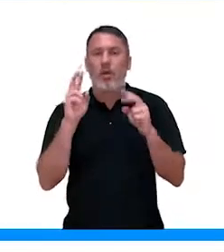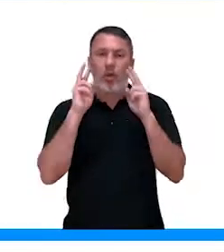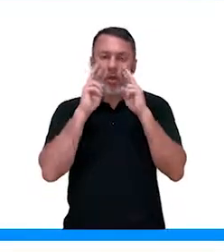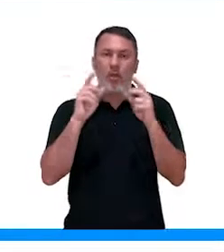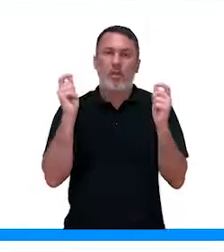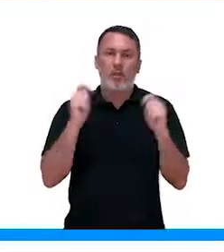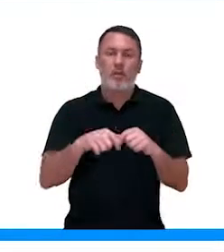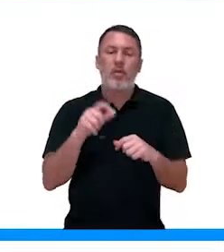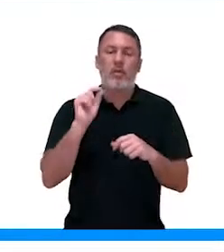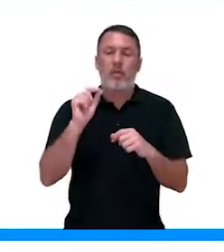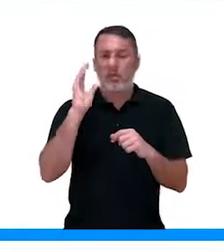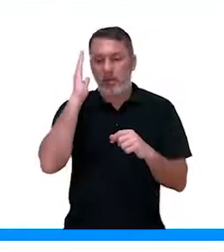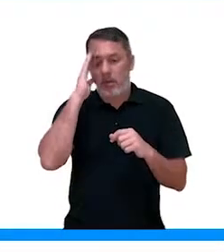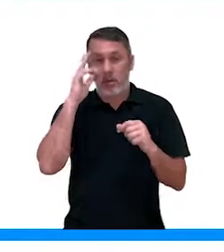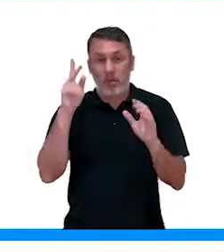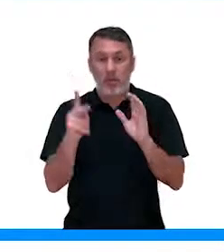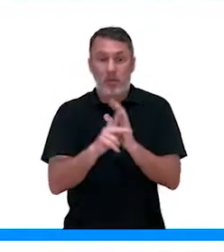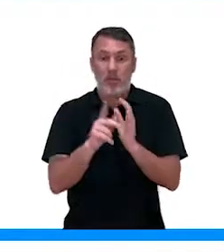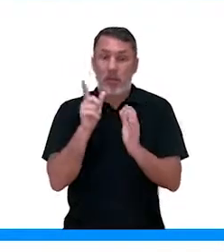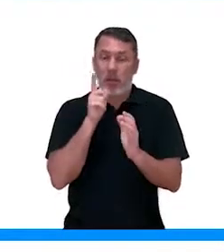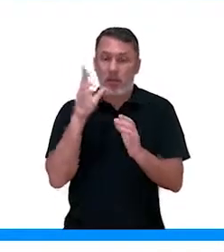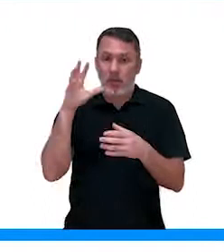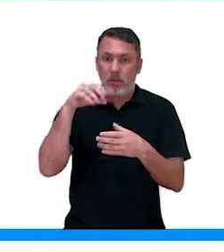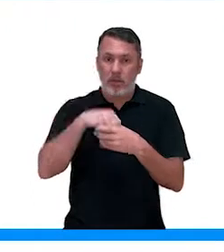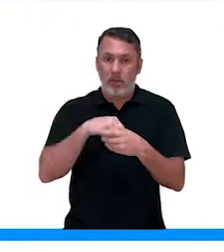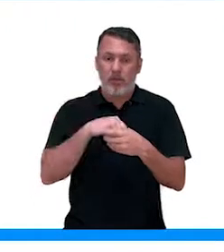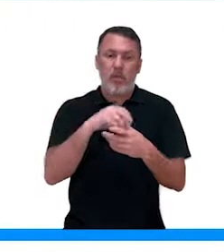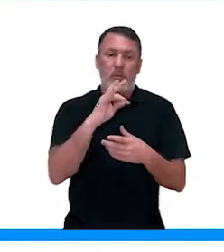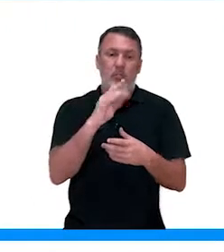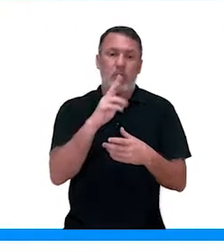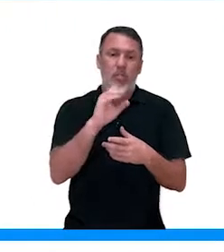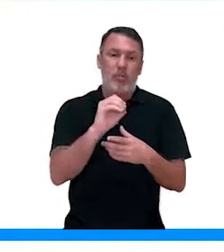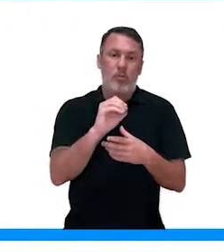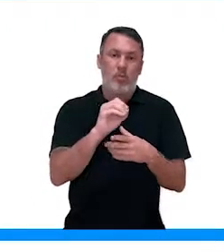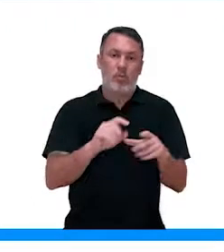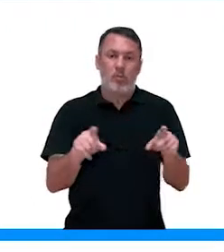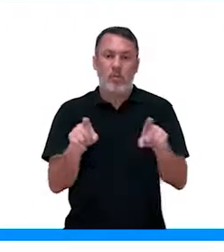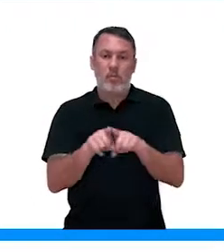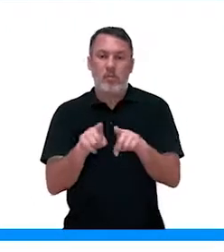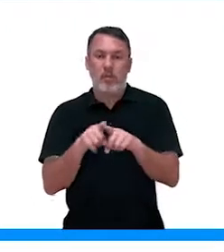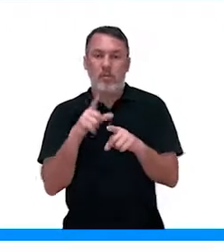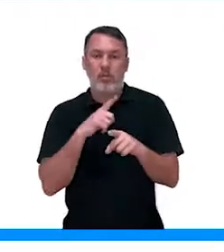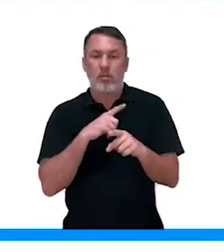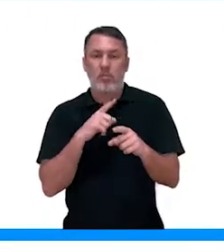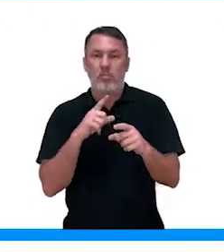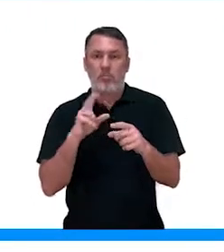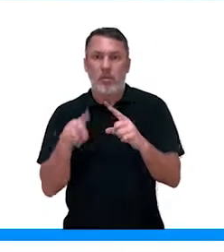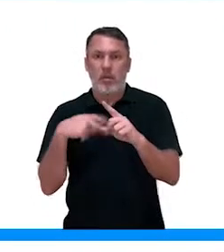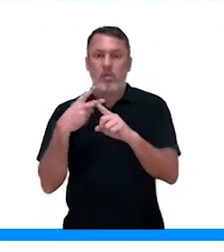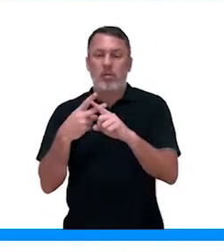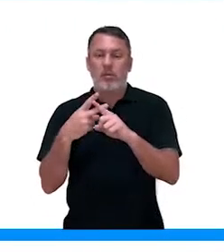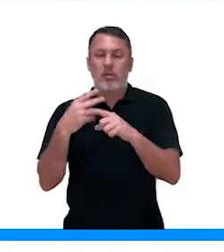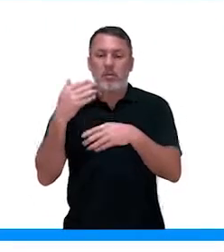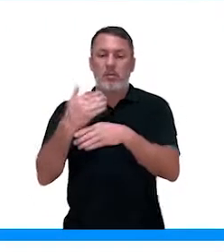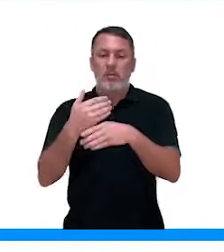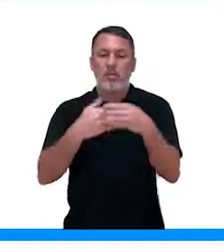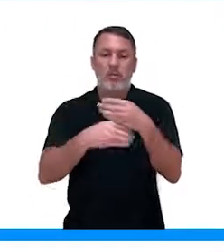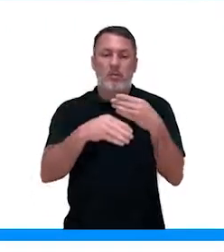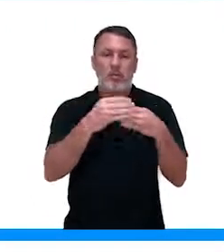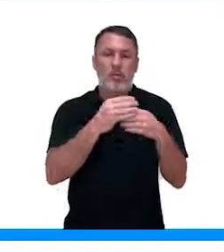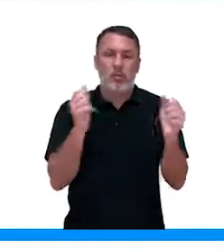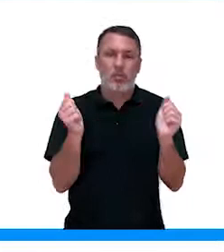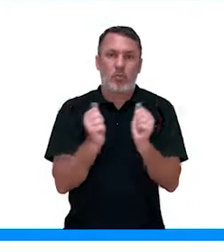consegue observar que a propriedade da água de entrar para dentro de um tubo e o fato de ela se aderir a essas